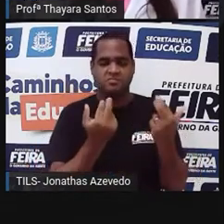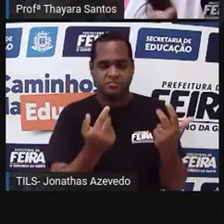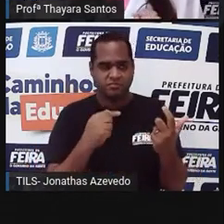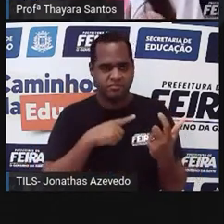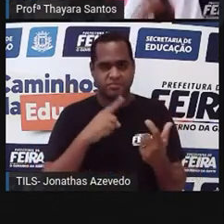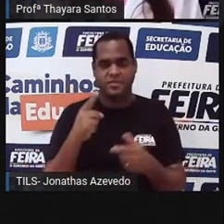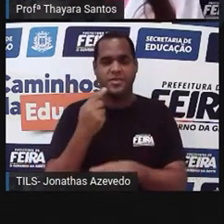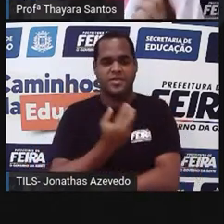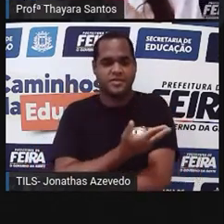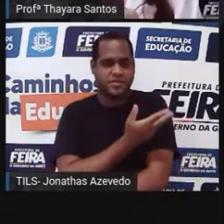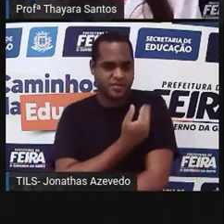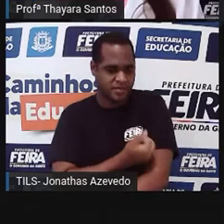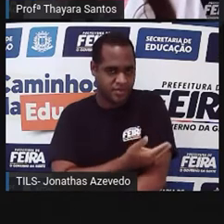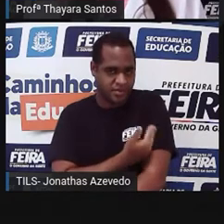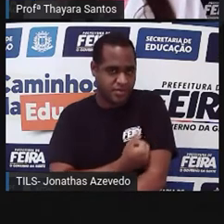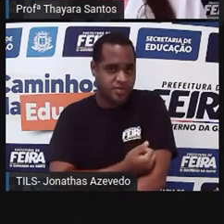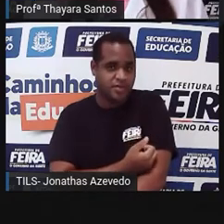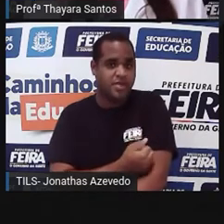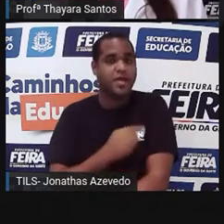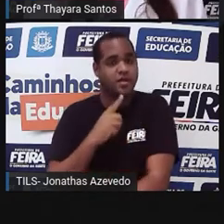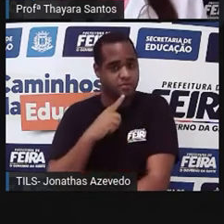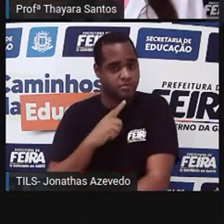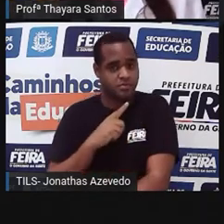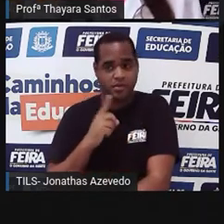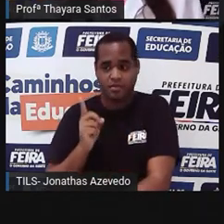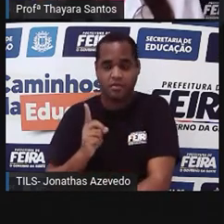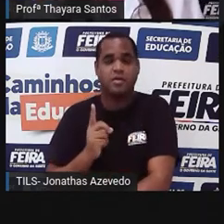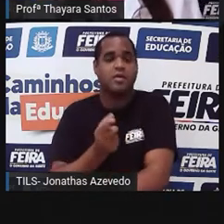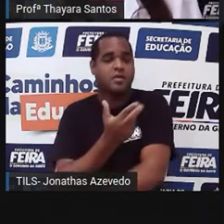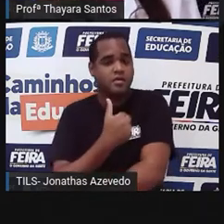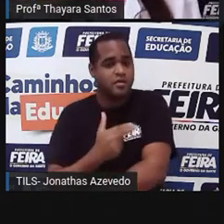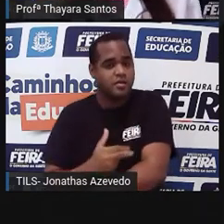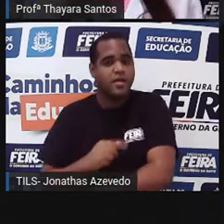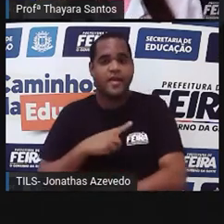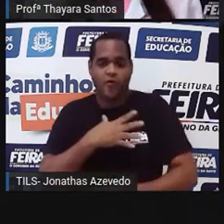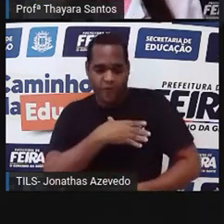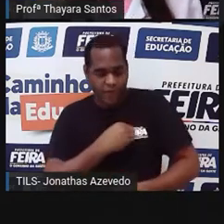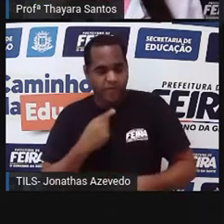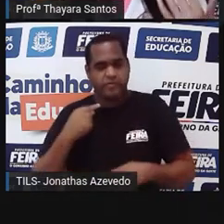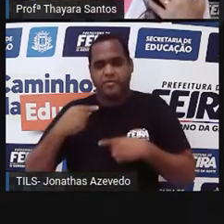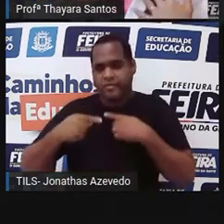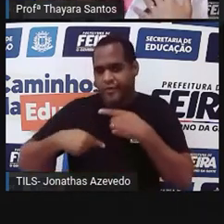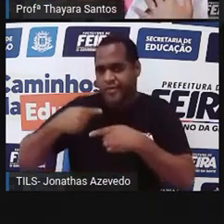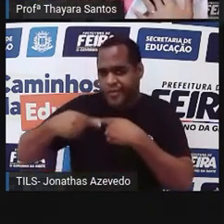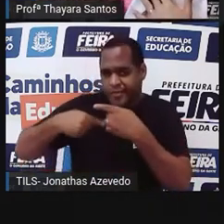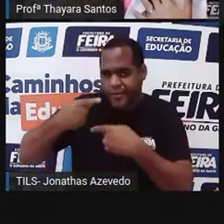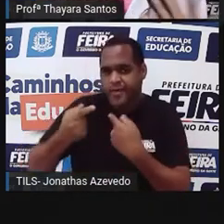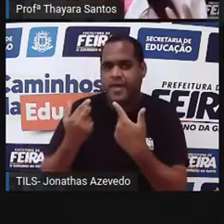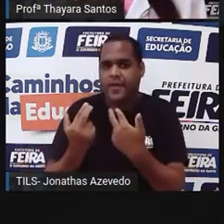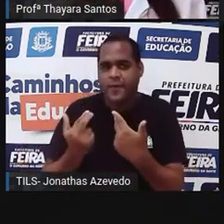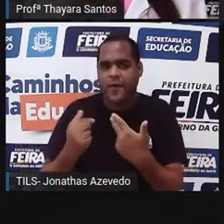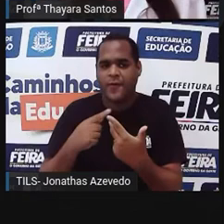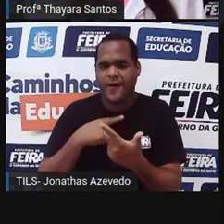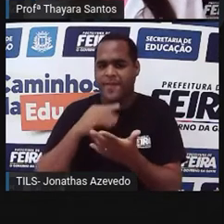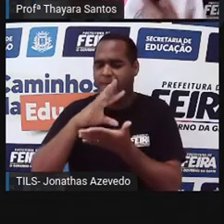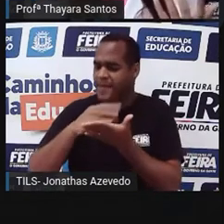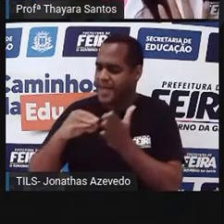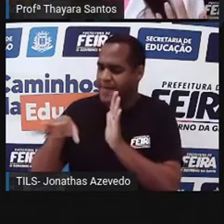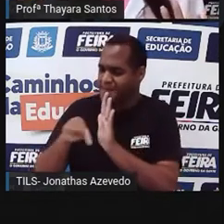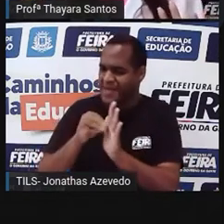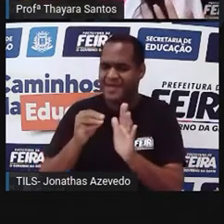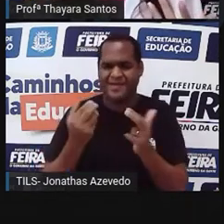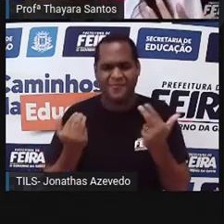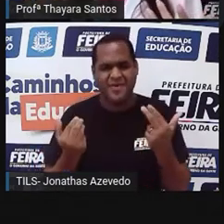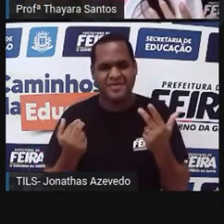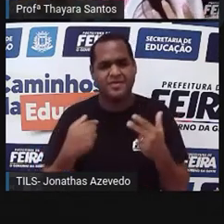eu fizer uma tatuagem, né, como as que eu tenho, os meus filhos não vão nascer com tatuagem porque eu fiz. Ou então, se